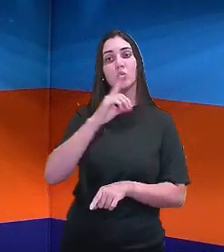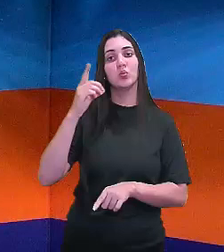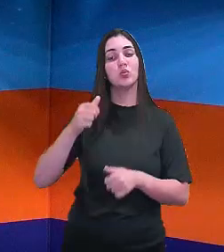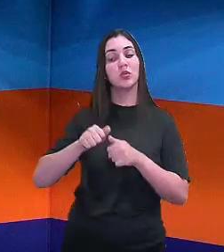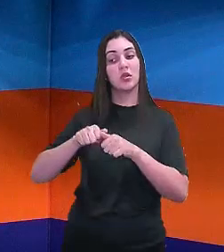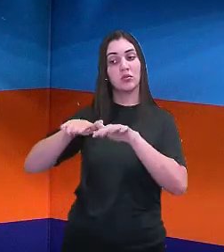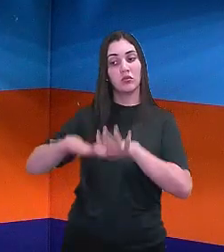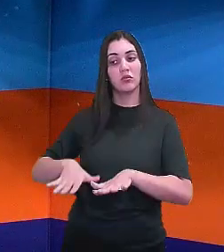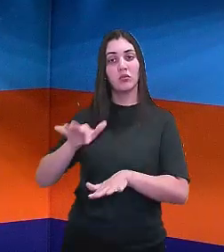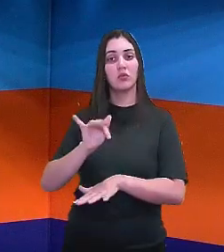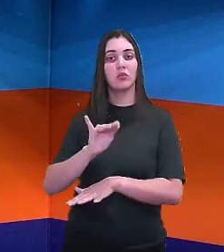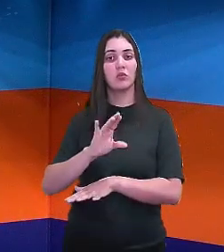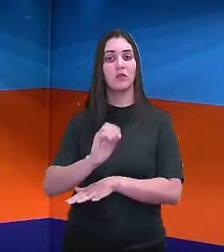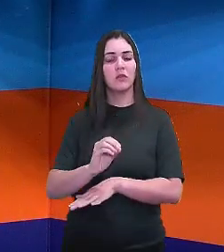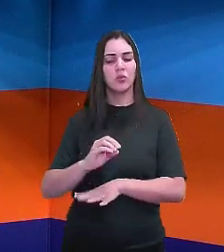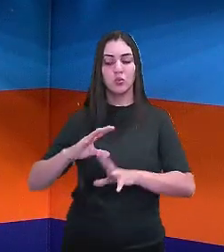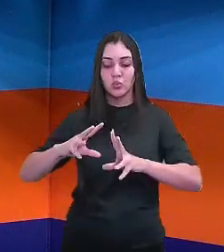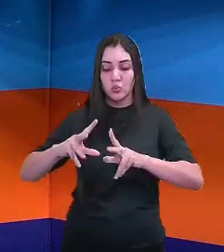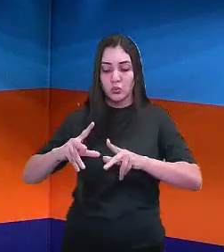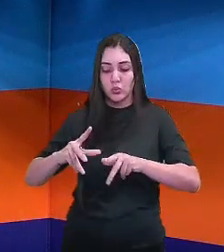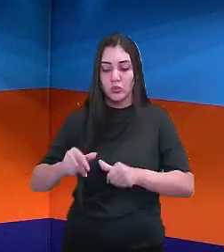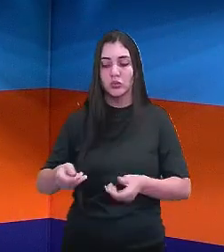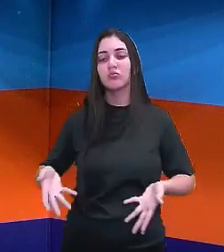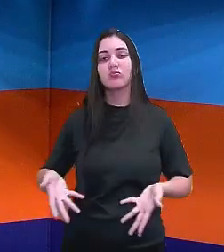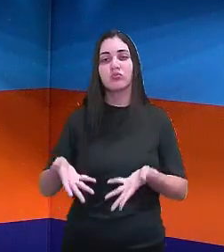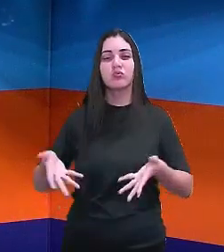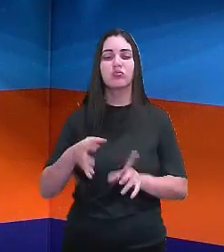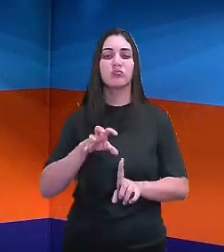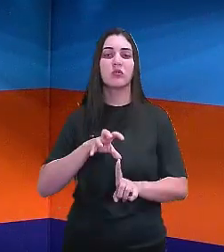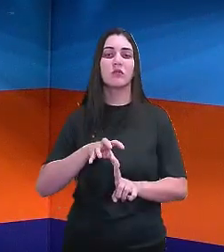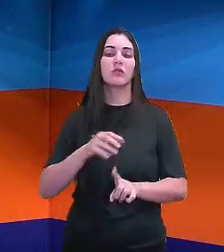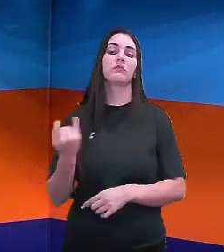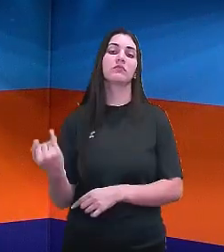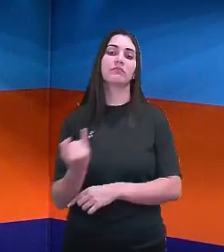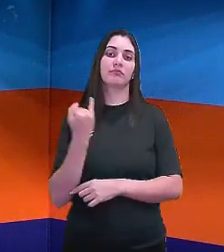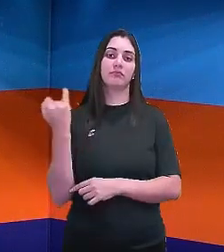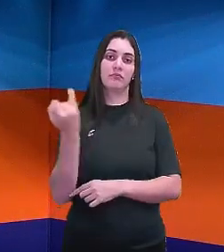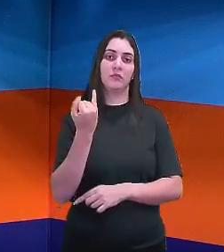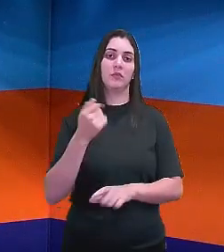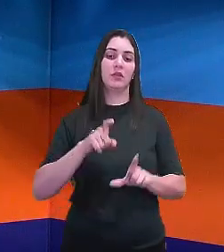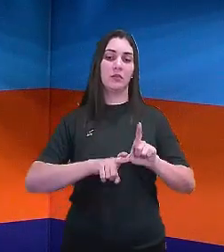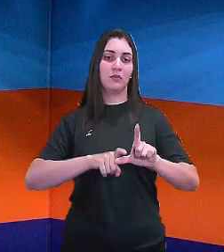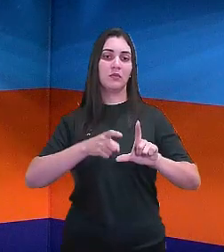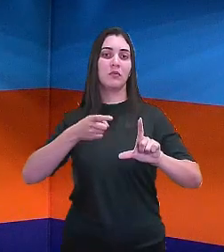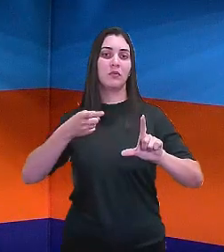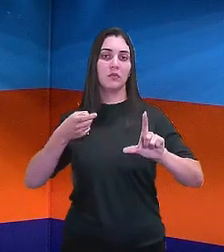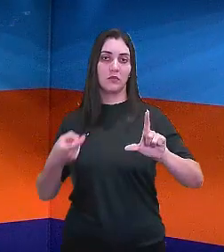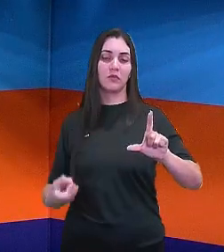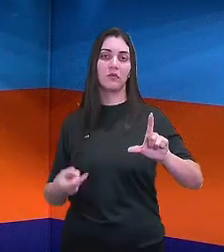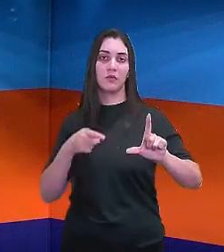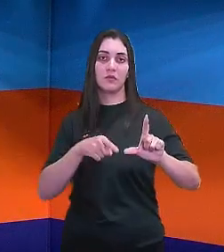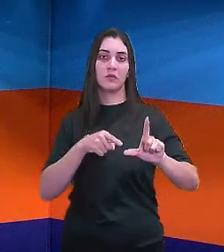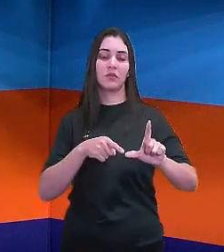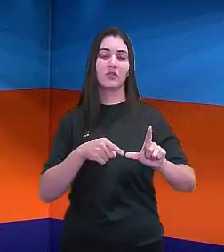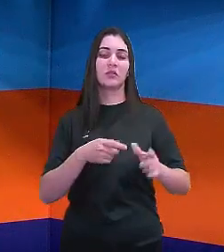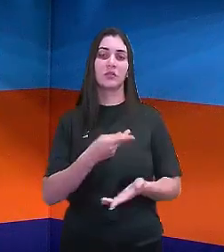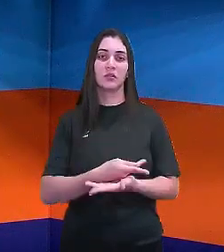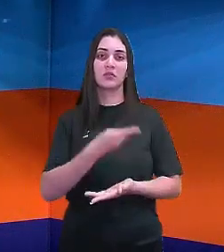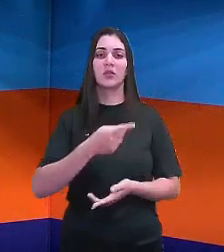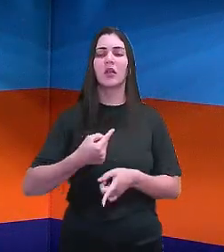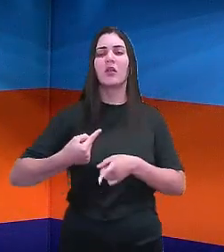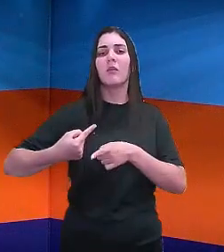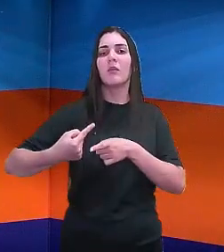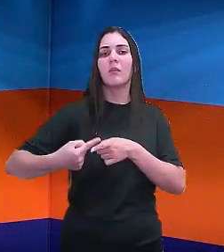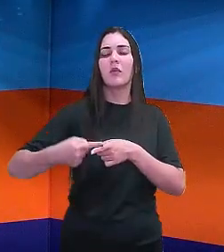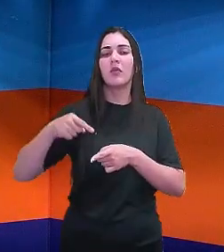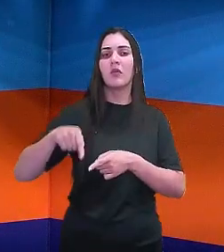contribuiu, ou foi importante, para que a independência, ela fosse consolidada. E por que